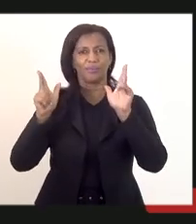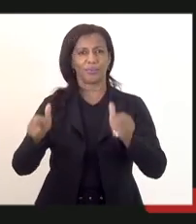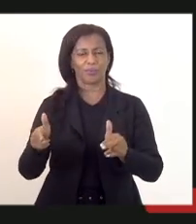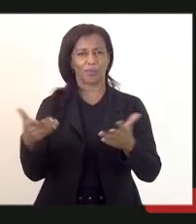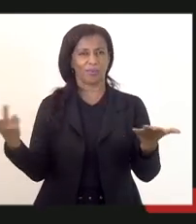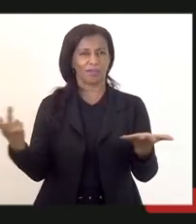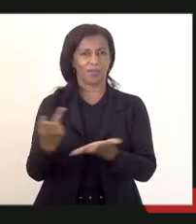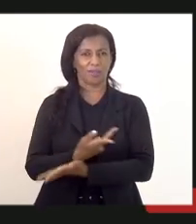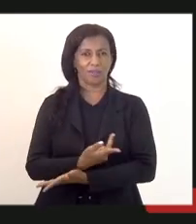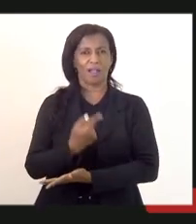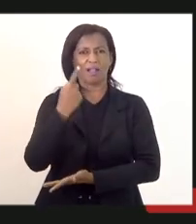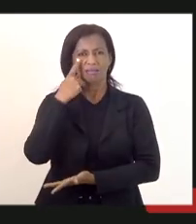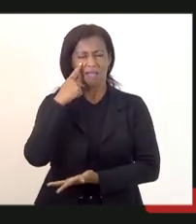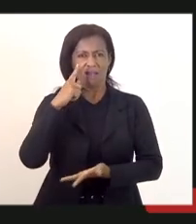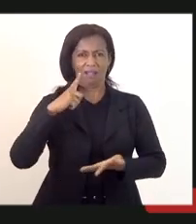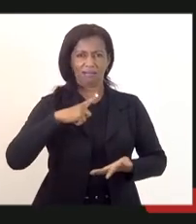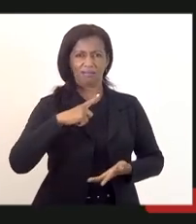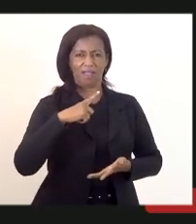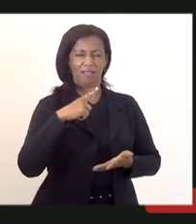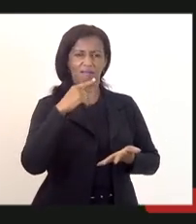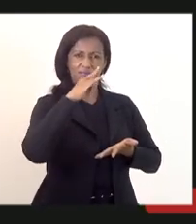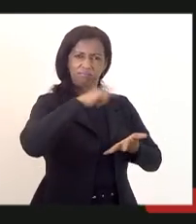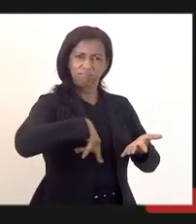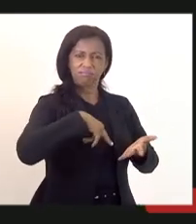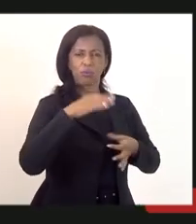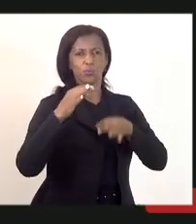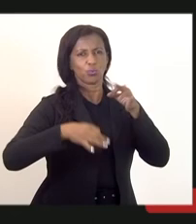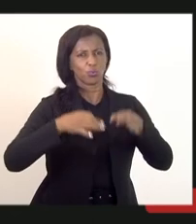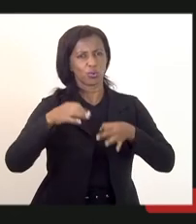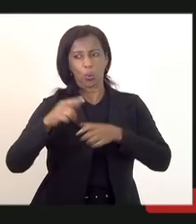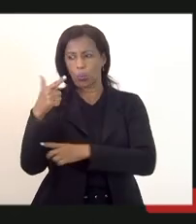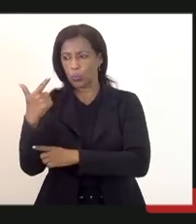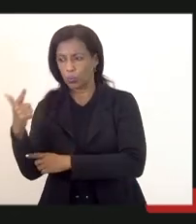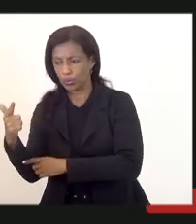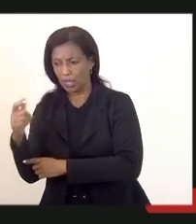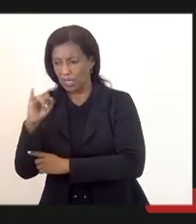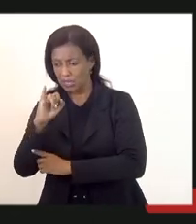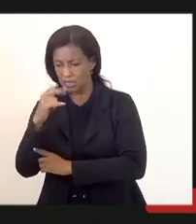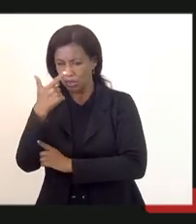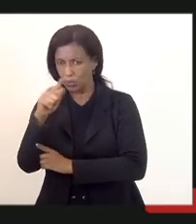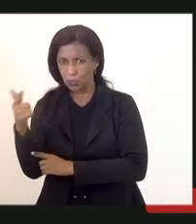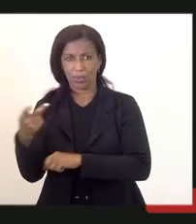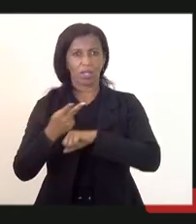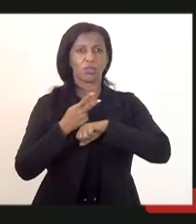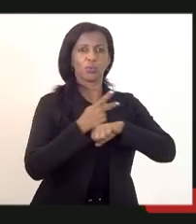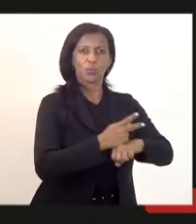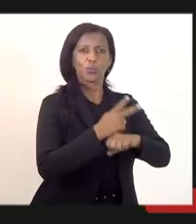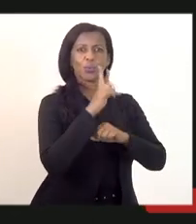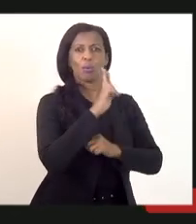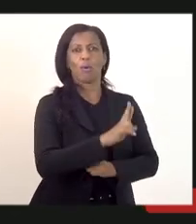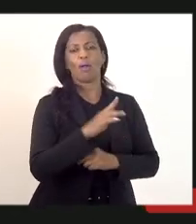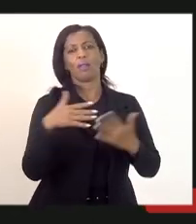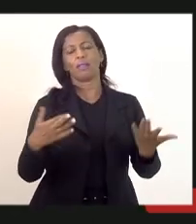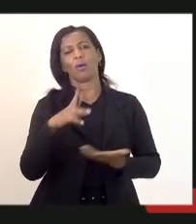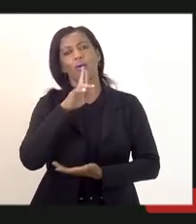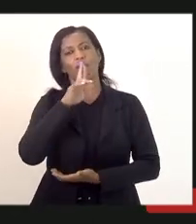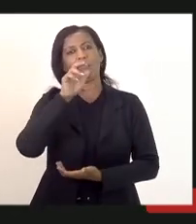pra fazer tem respaldo jurídico vamos fazer não tem vamos buscar uma solução então deputado Rodrigo Amorim